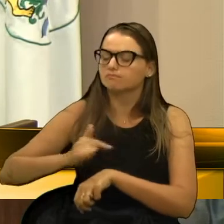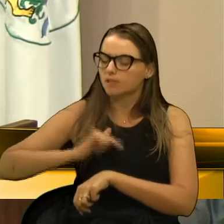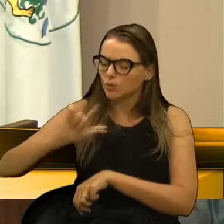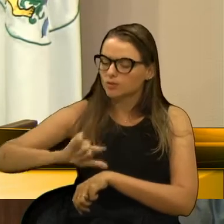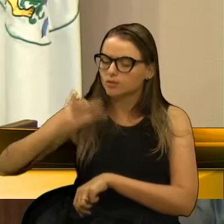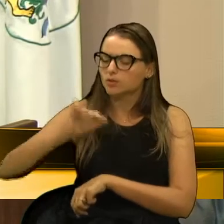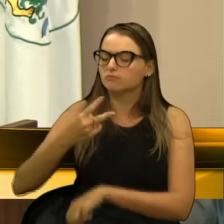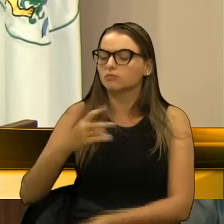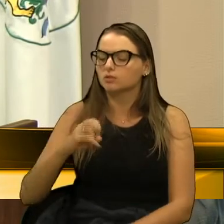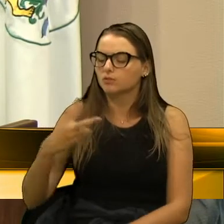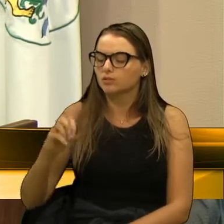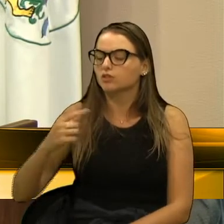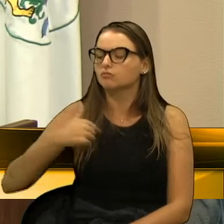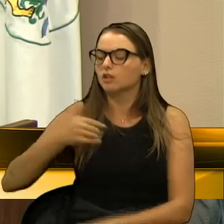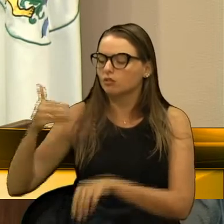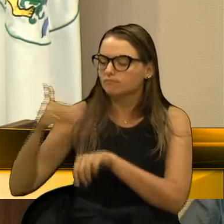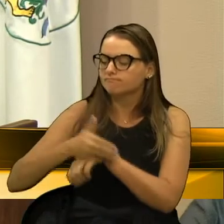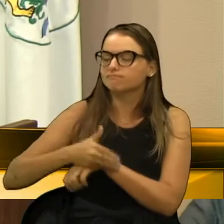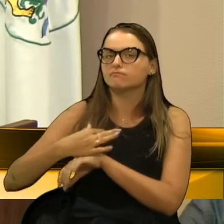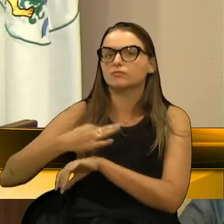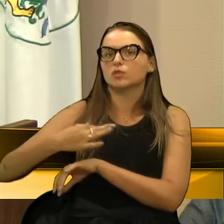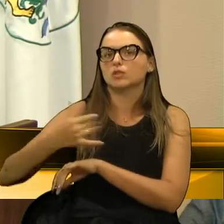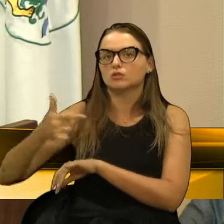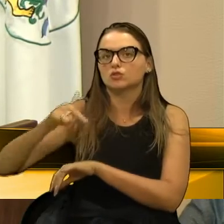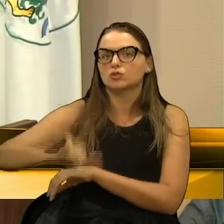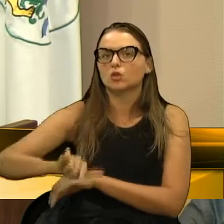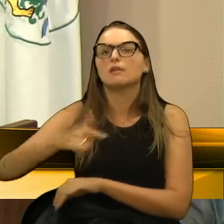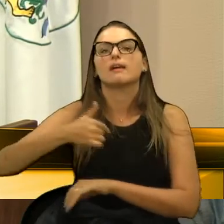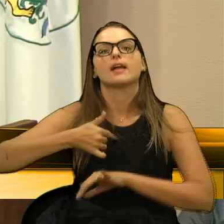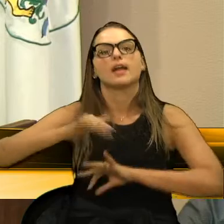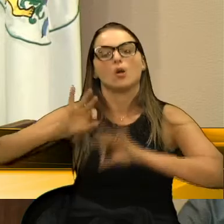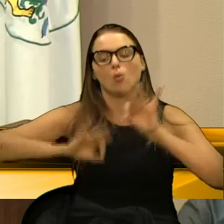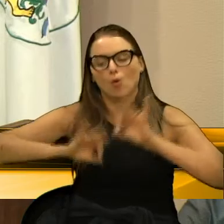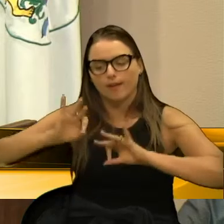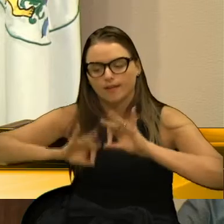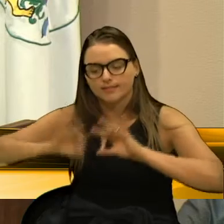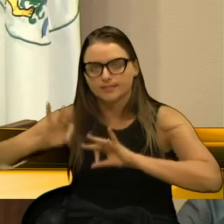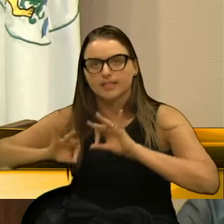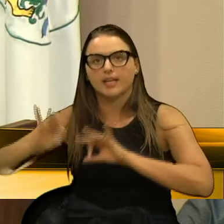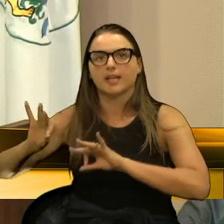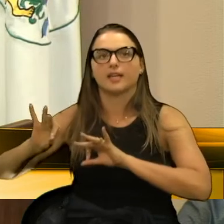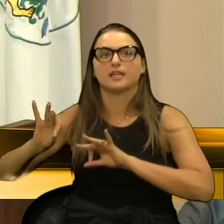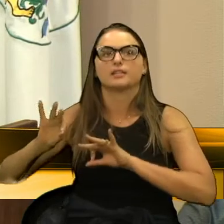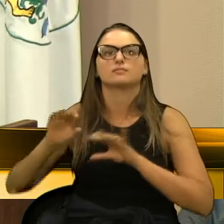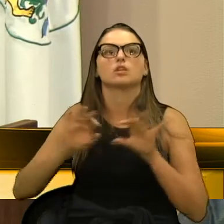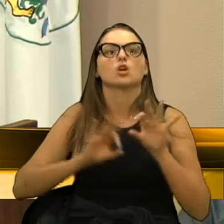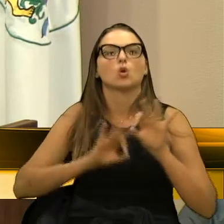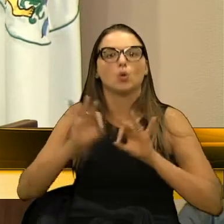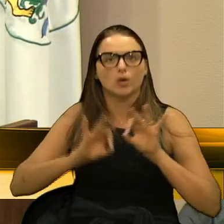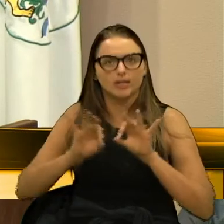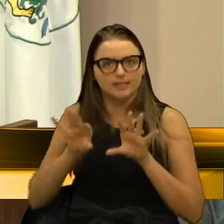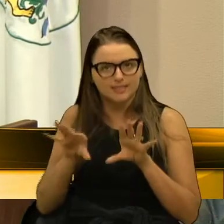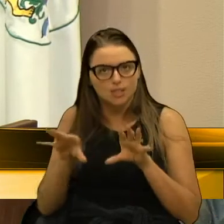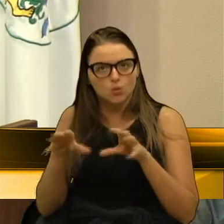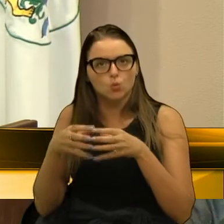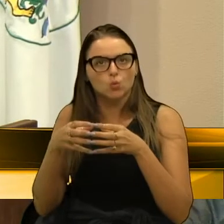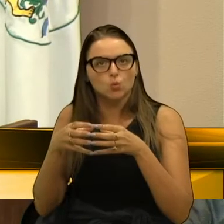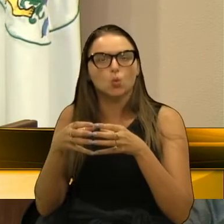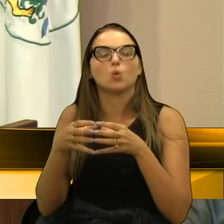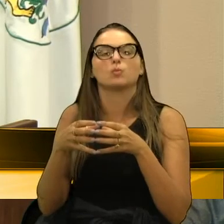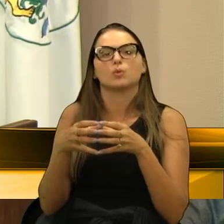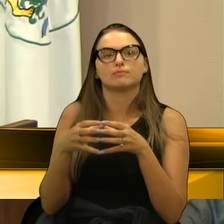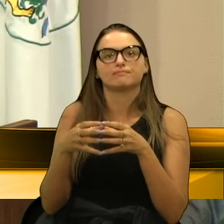em 2020, eu iria concorrer novamente. Aí me preparei, montei uma equipe organizada,